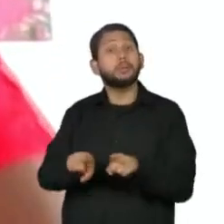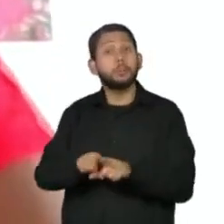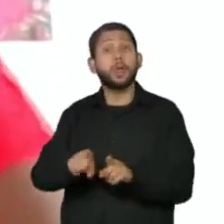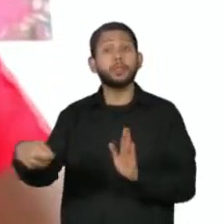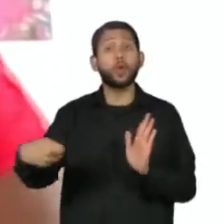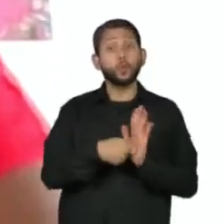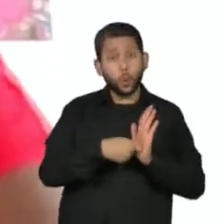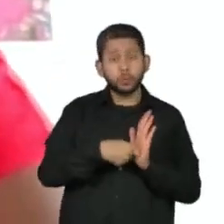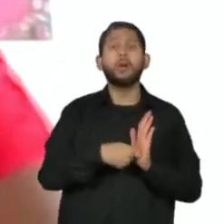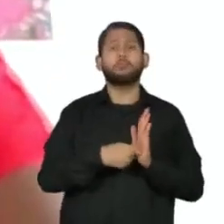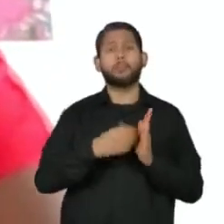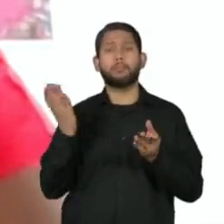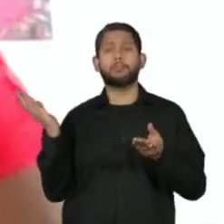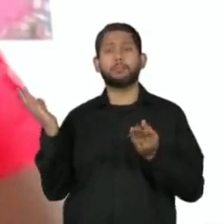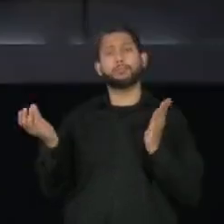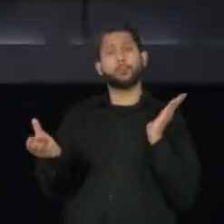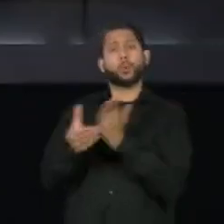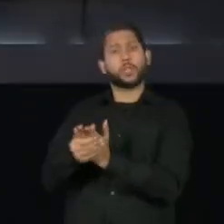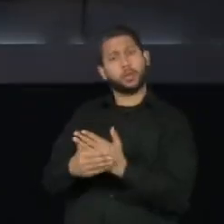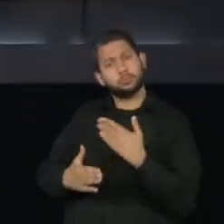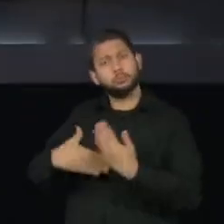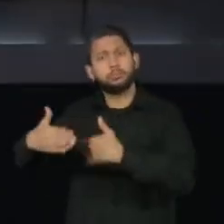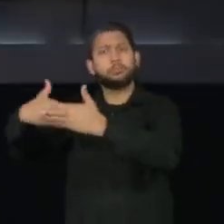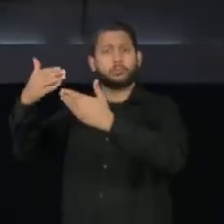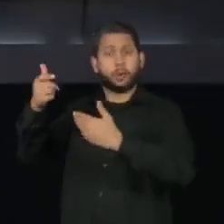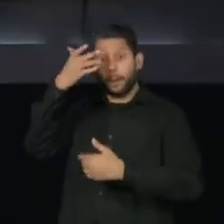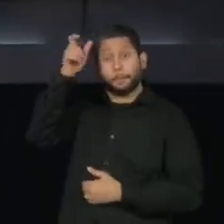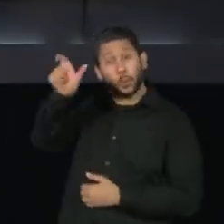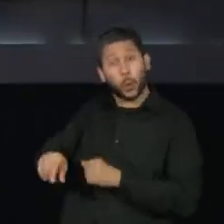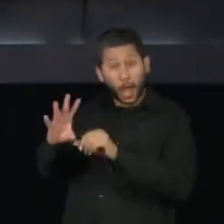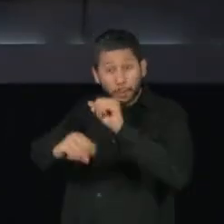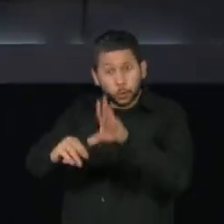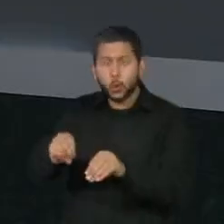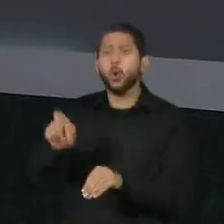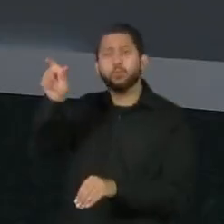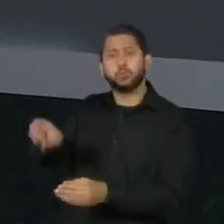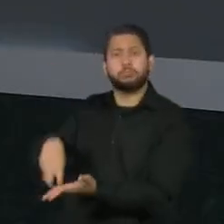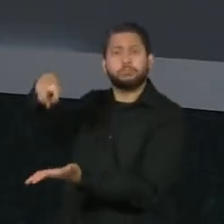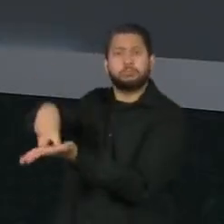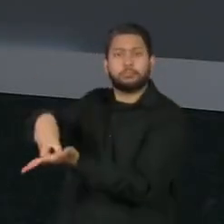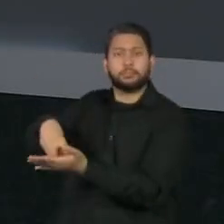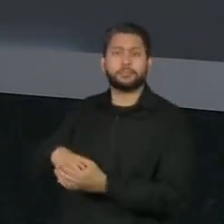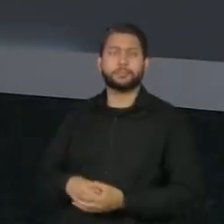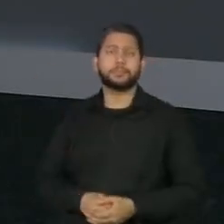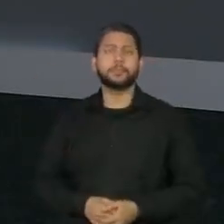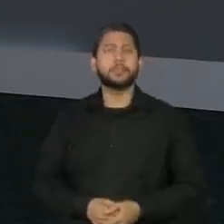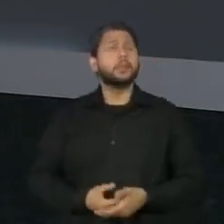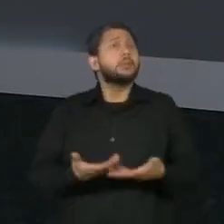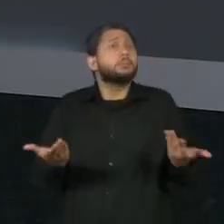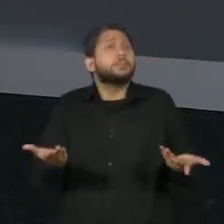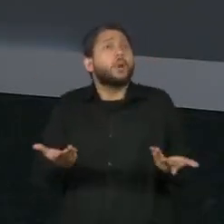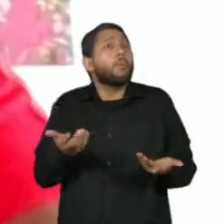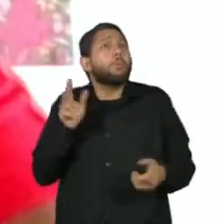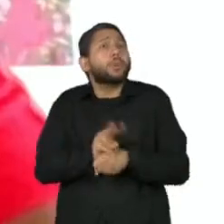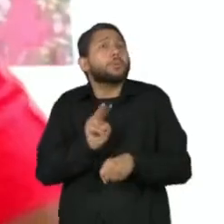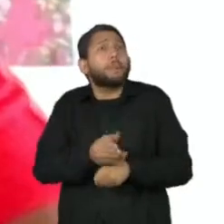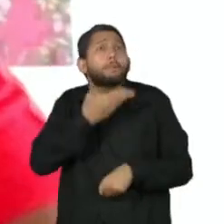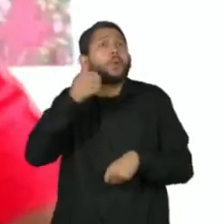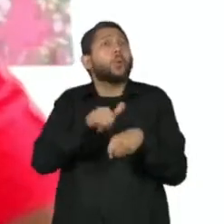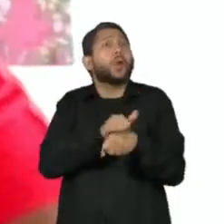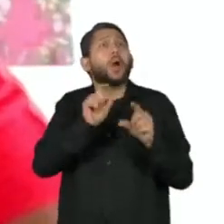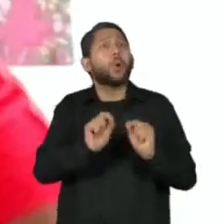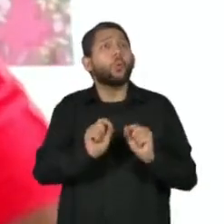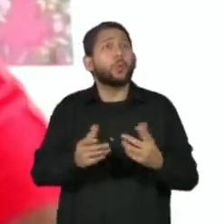denúncias e a responsabilização das pessoas que cometam esse crime. O que precisa melhorar nesse sistema de proteção? O